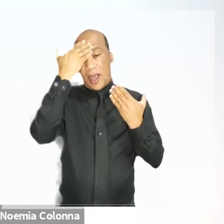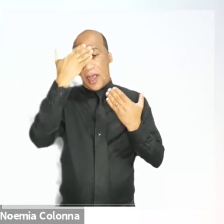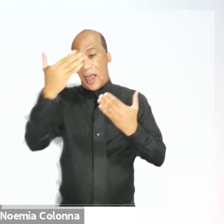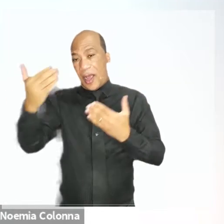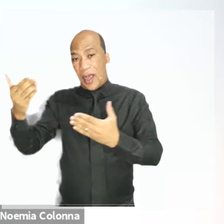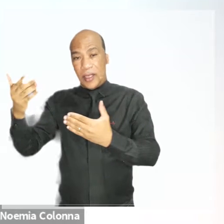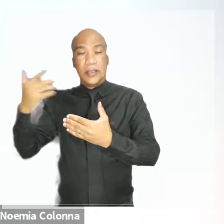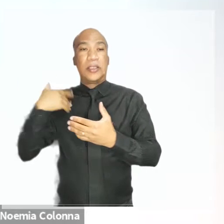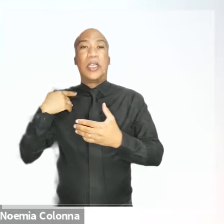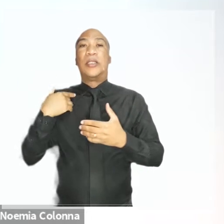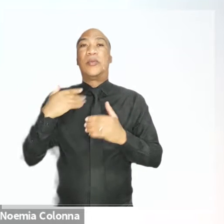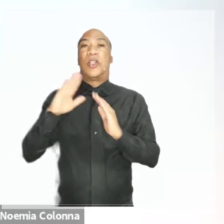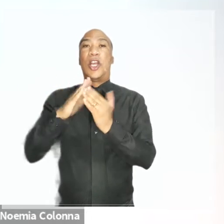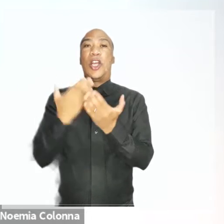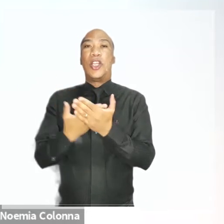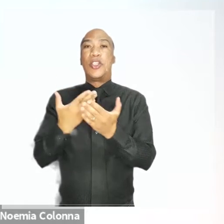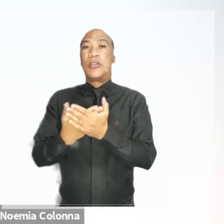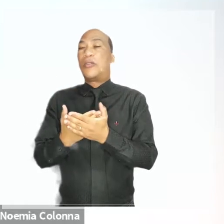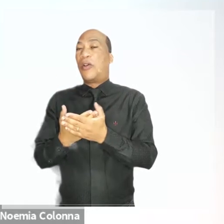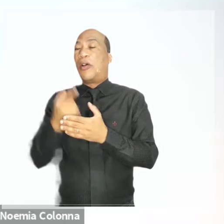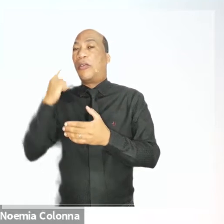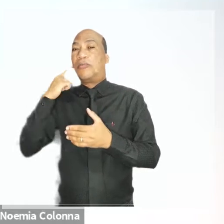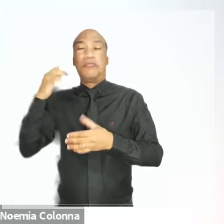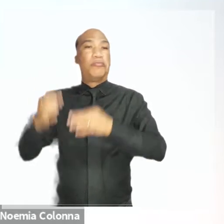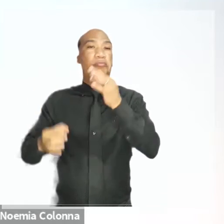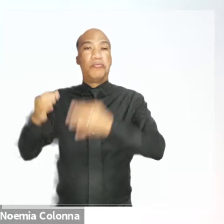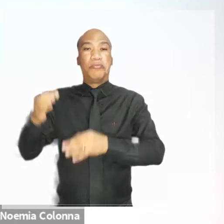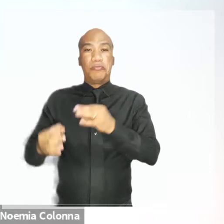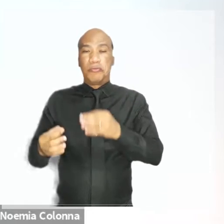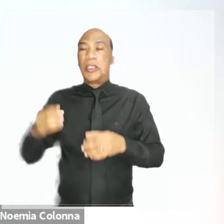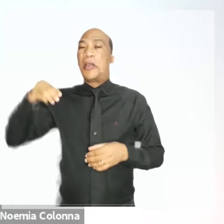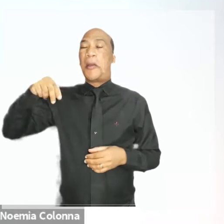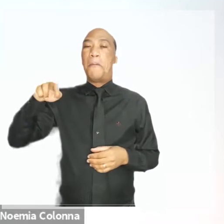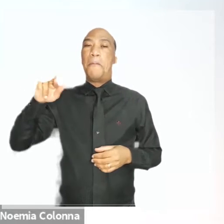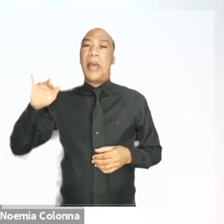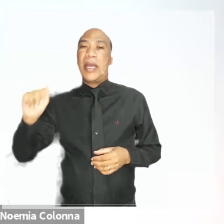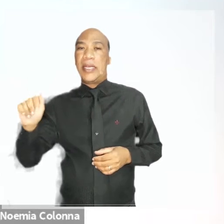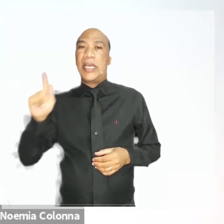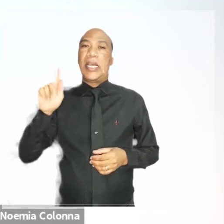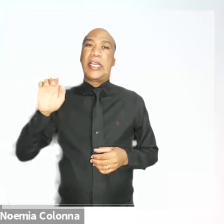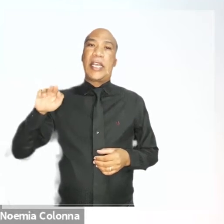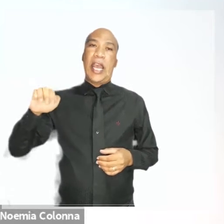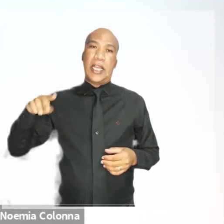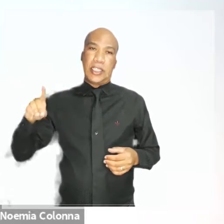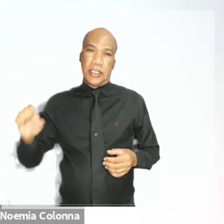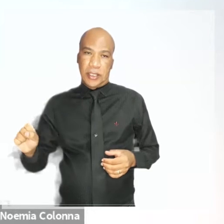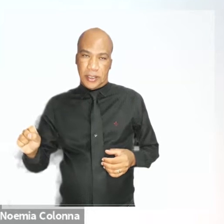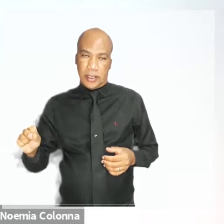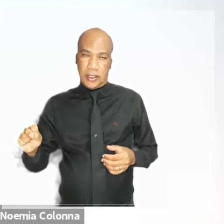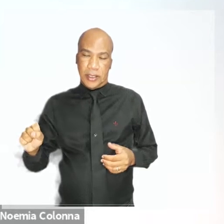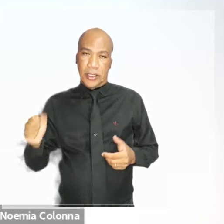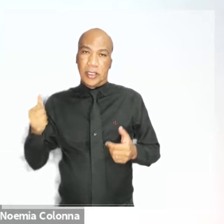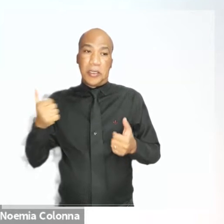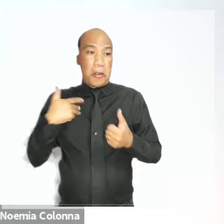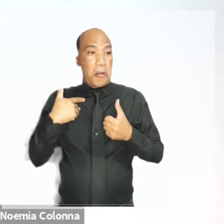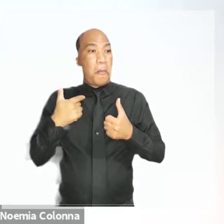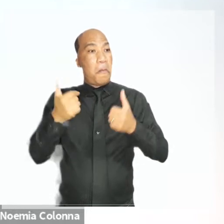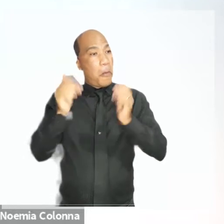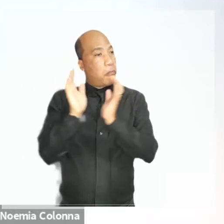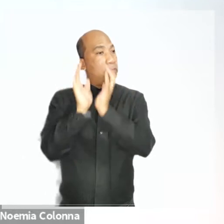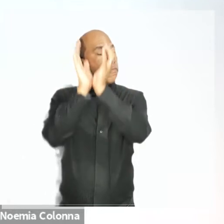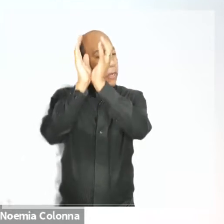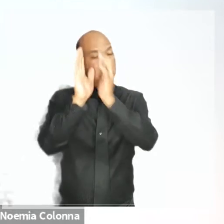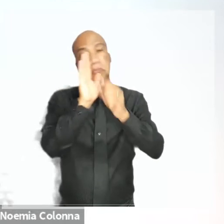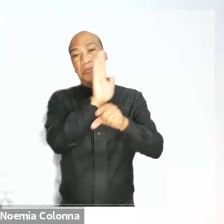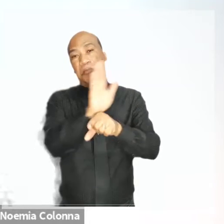representadas pela doutora Marília Garcia Guedes pelo patrocínio ao primeiro prêmio Ministro Cernicchiaro